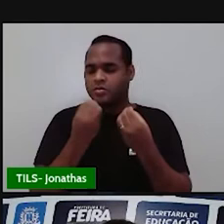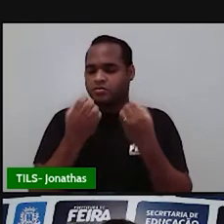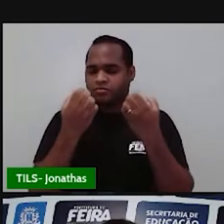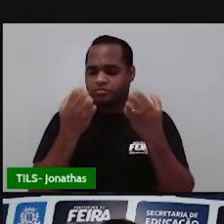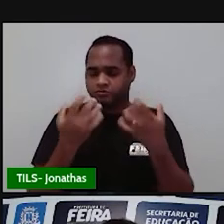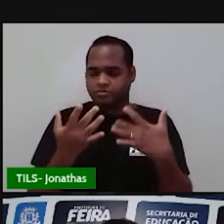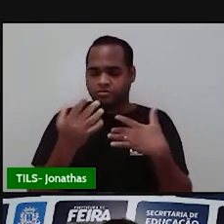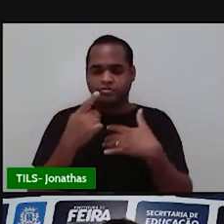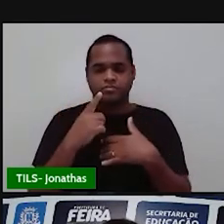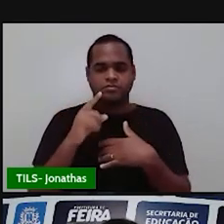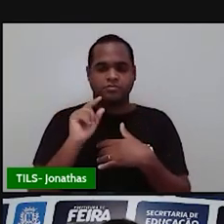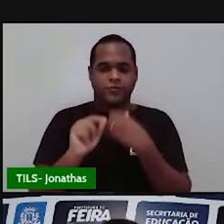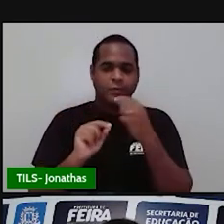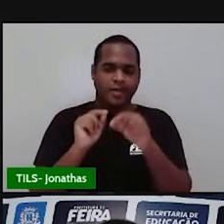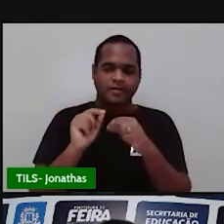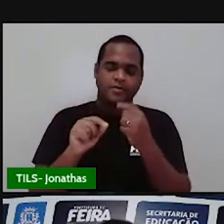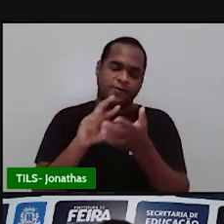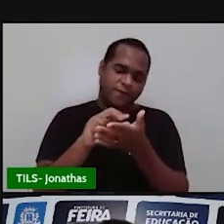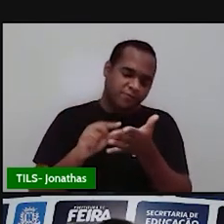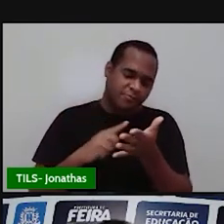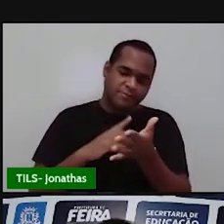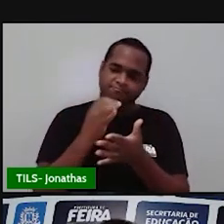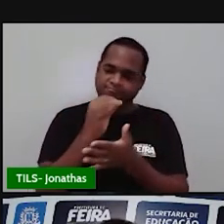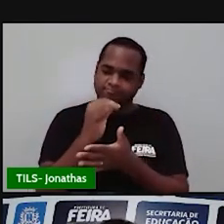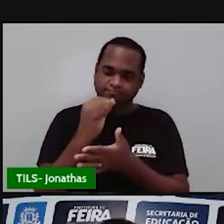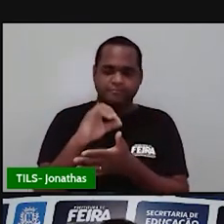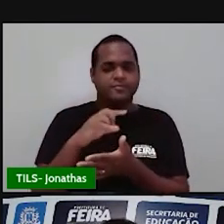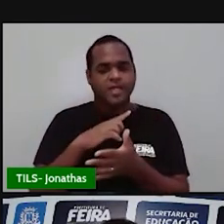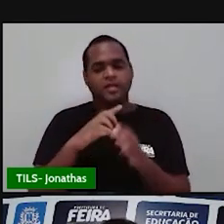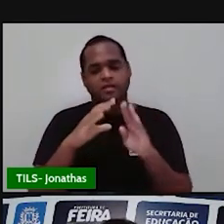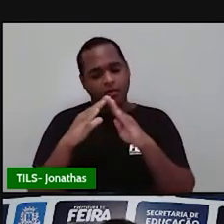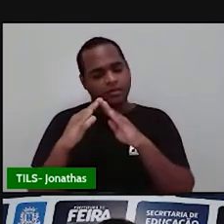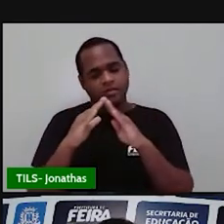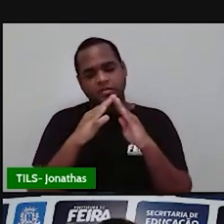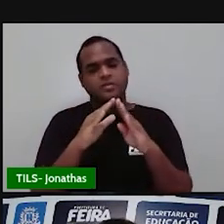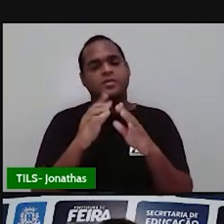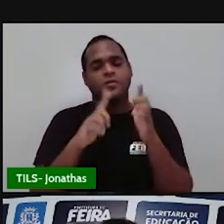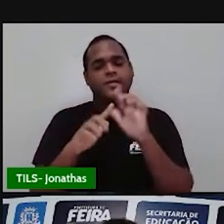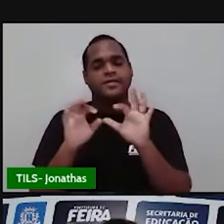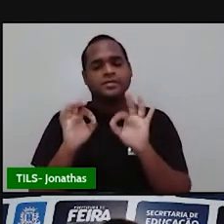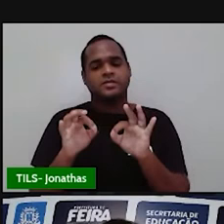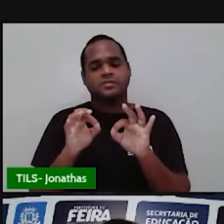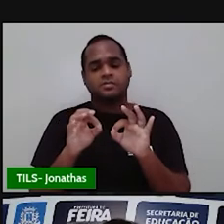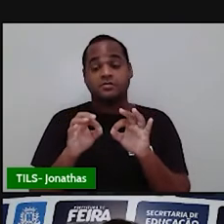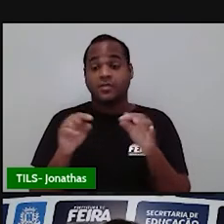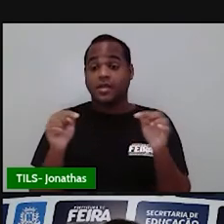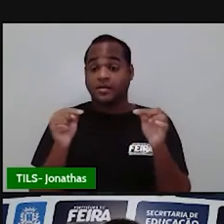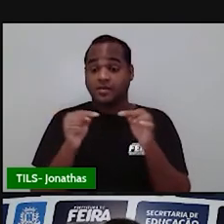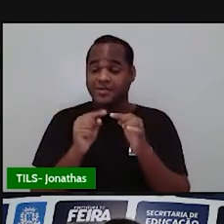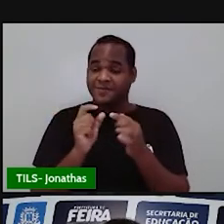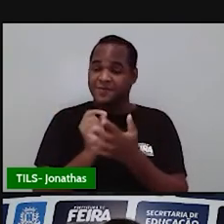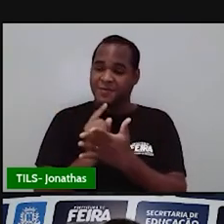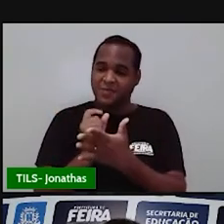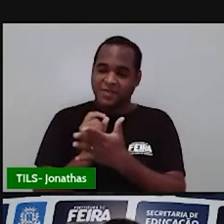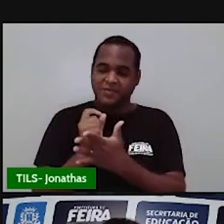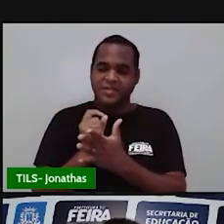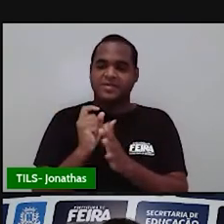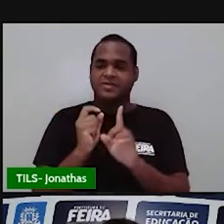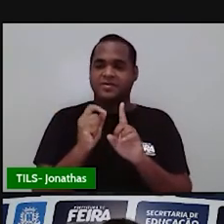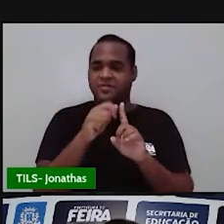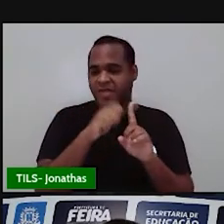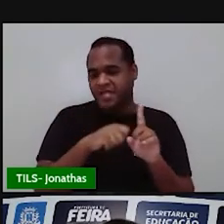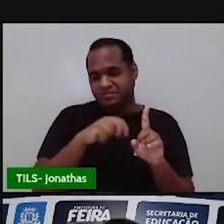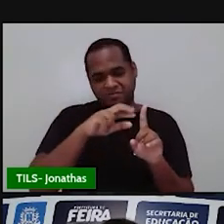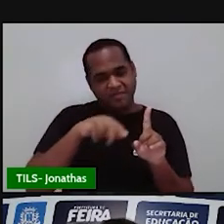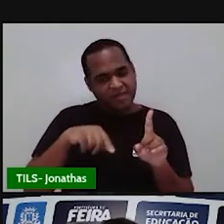sendo o gasto de energia elétrica em nossas casas é por meio desse papelzinho, desse recibo,